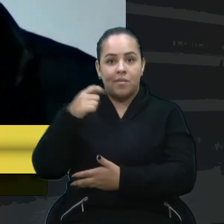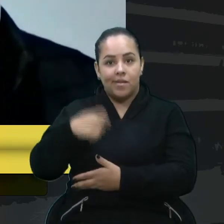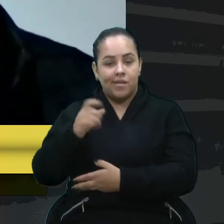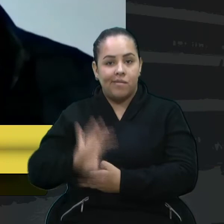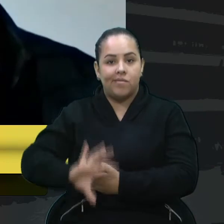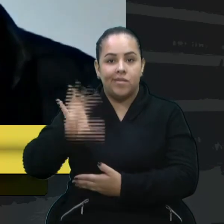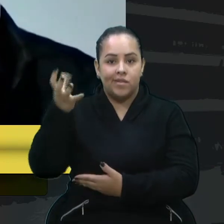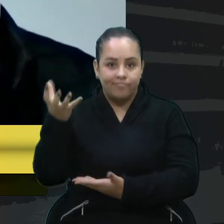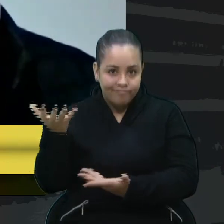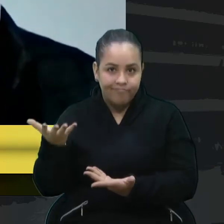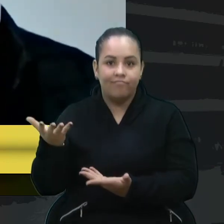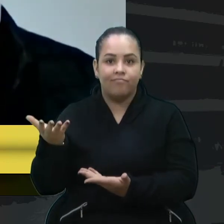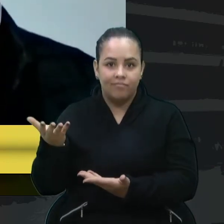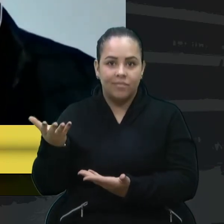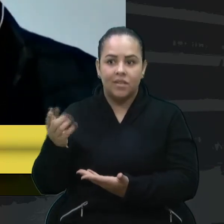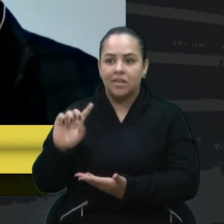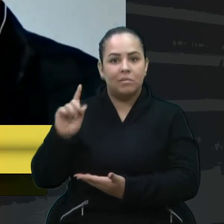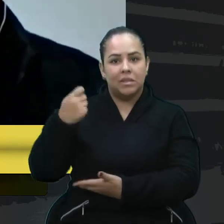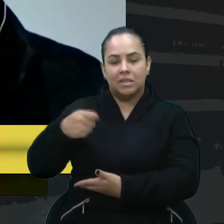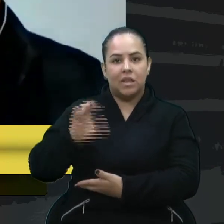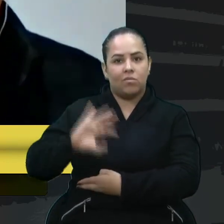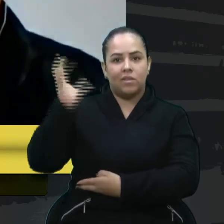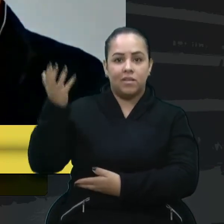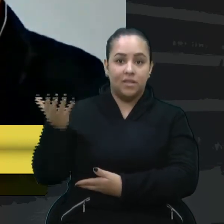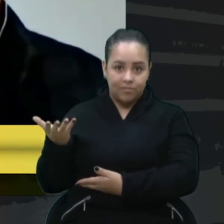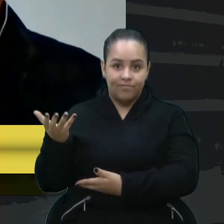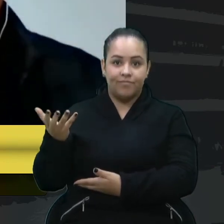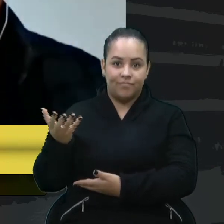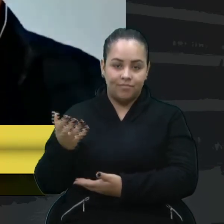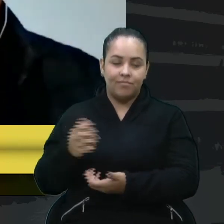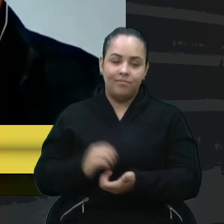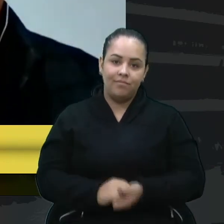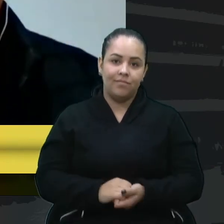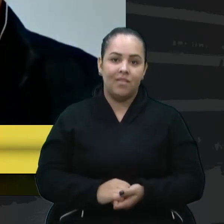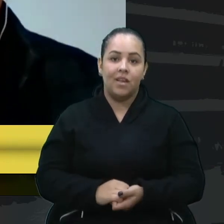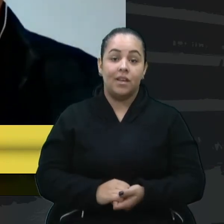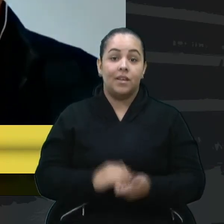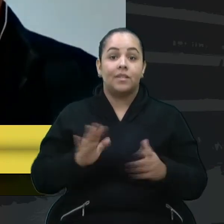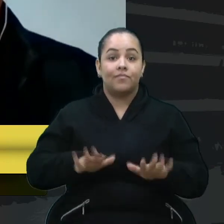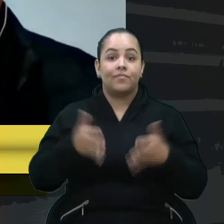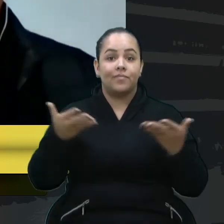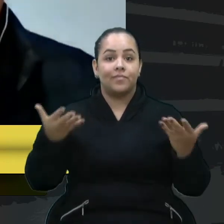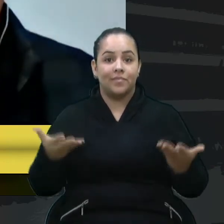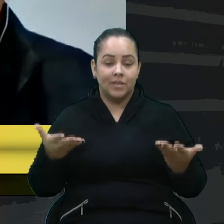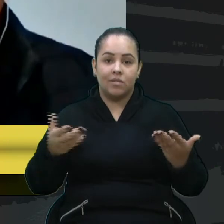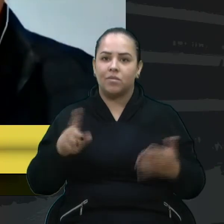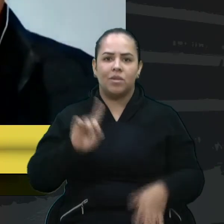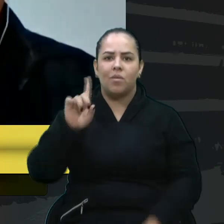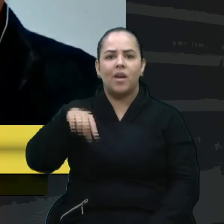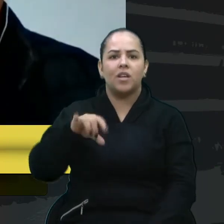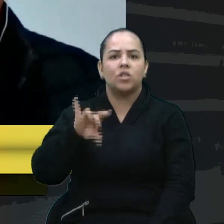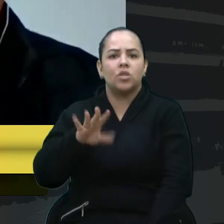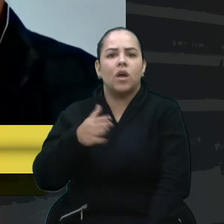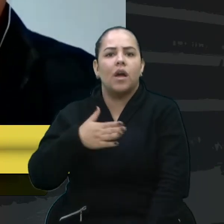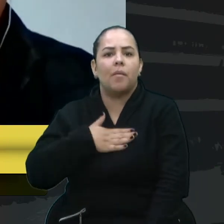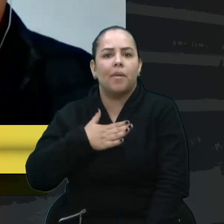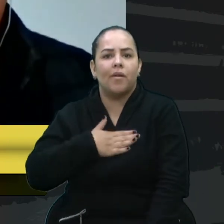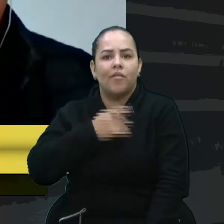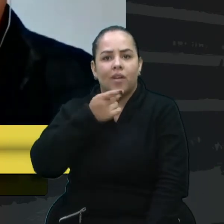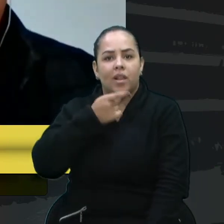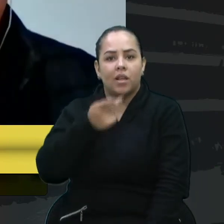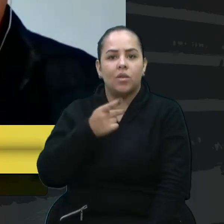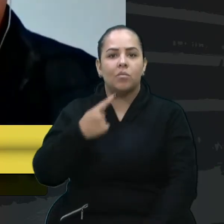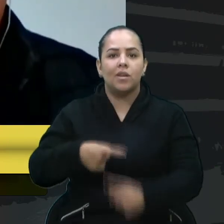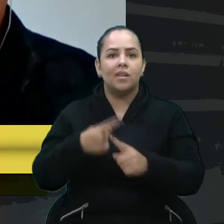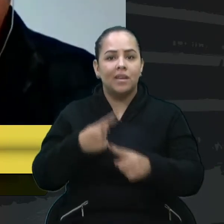fato que não era para ter acontecido. Então, as blitz aqui, e não sou eu que estou falando, quem estava na reunião, as blitz